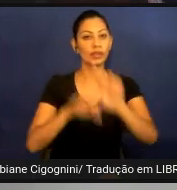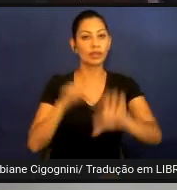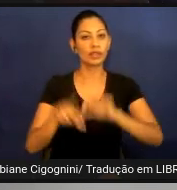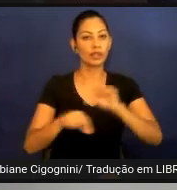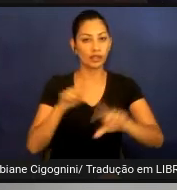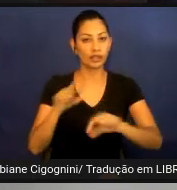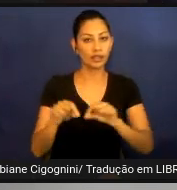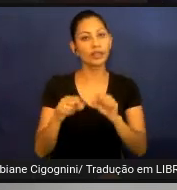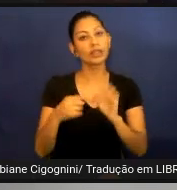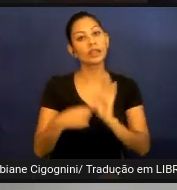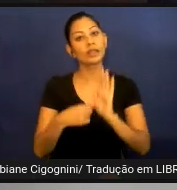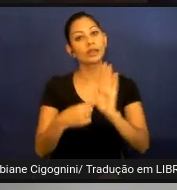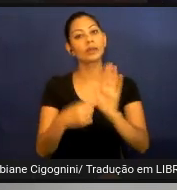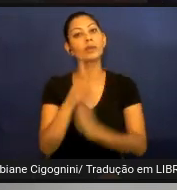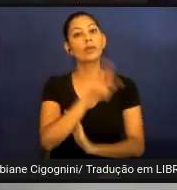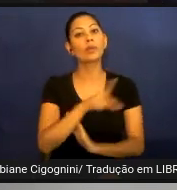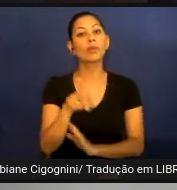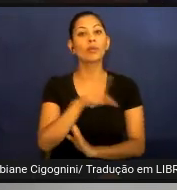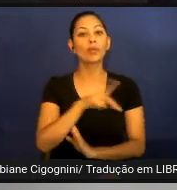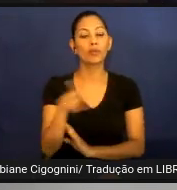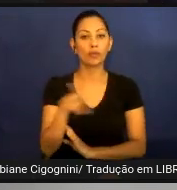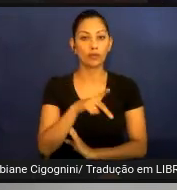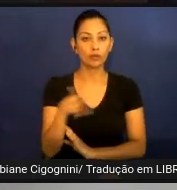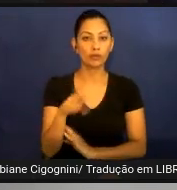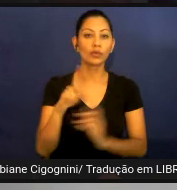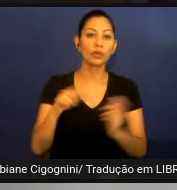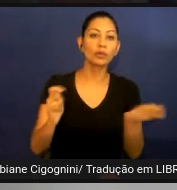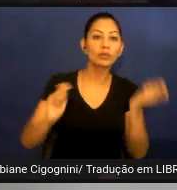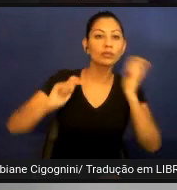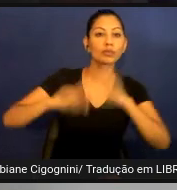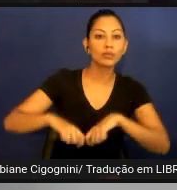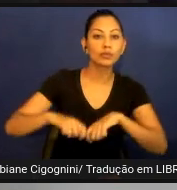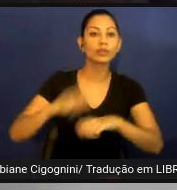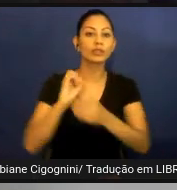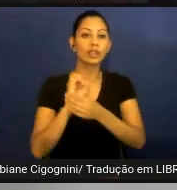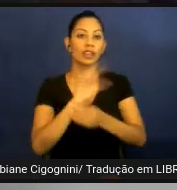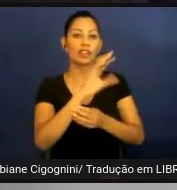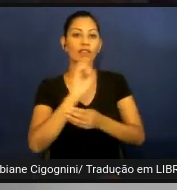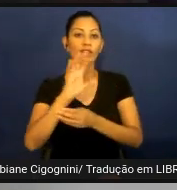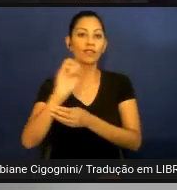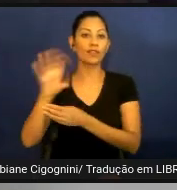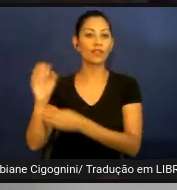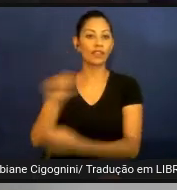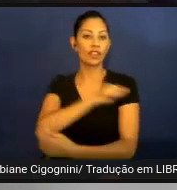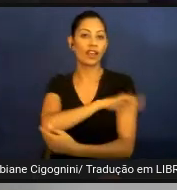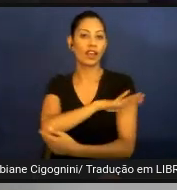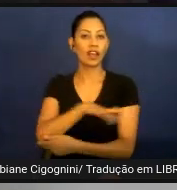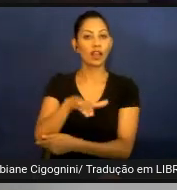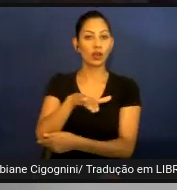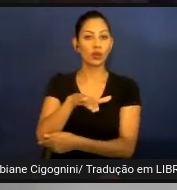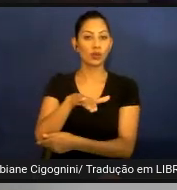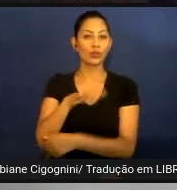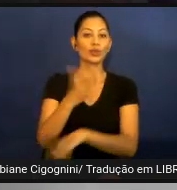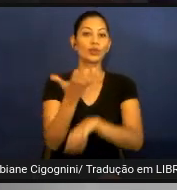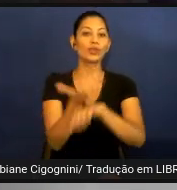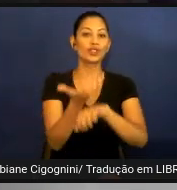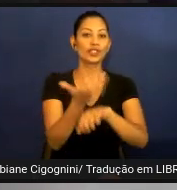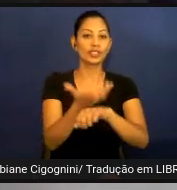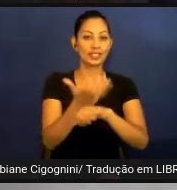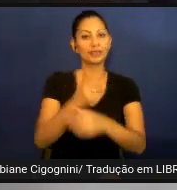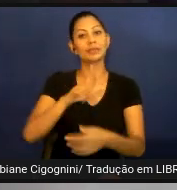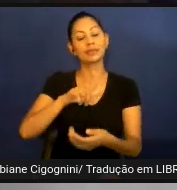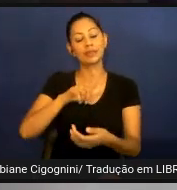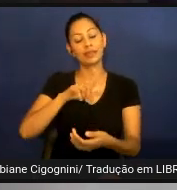passado para o professor para que ele pudesse enviar para os alunos das turmas de letras e química.